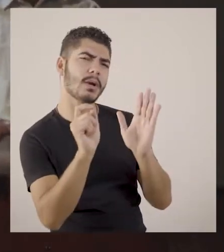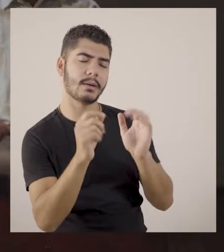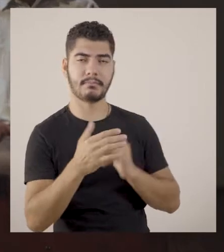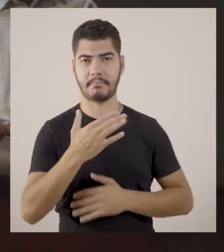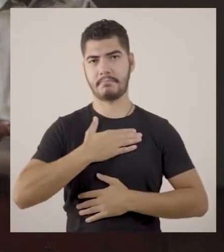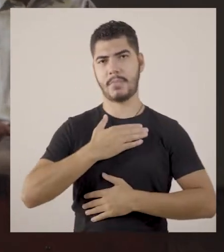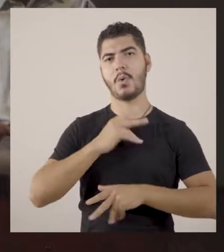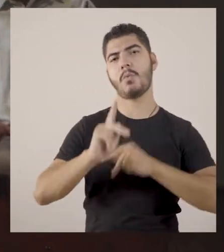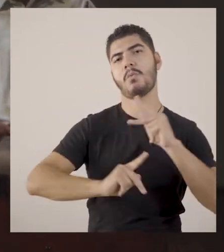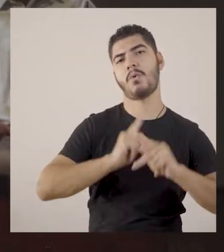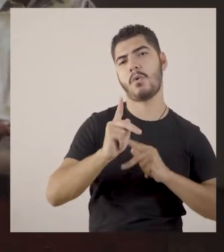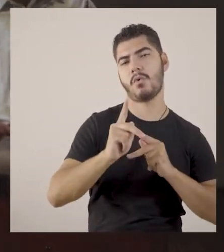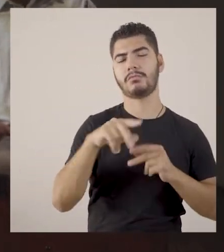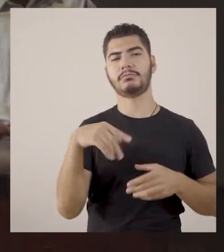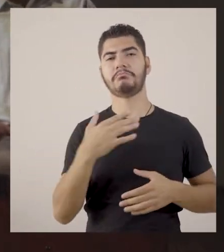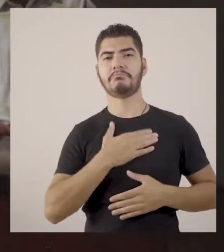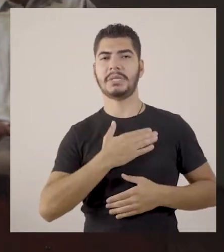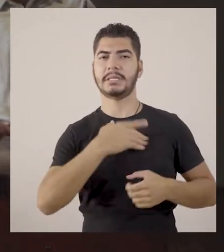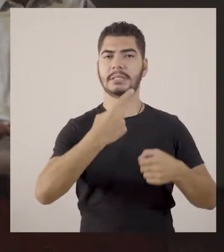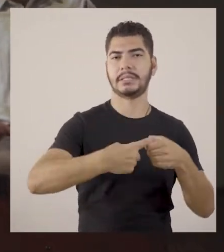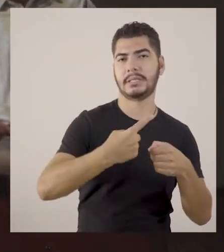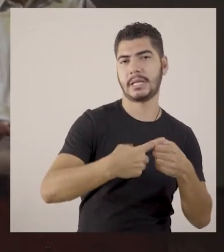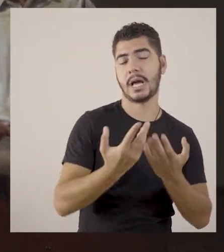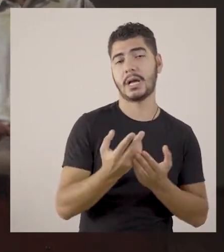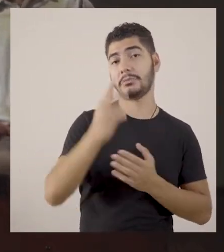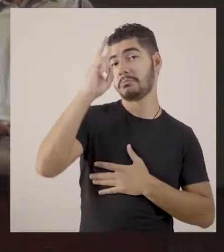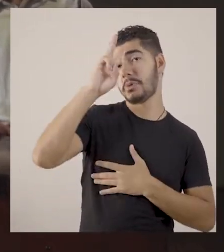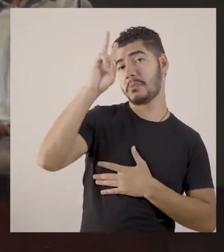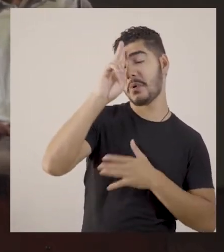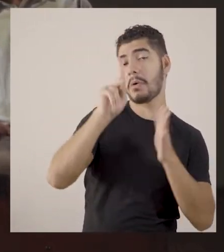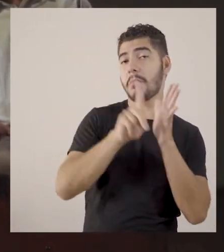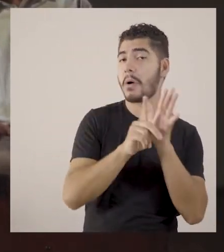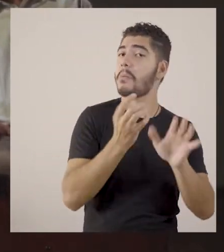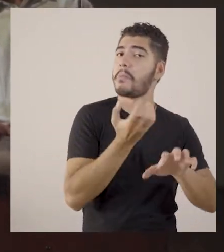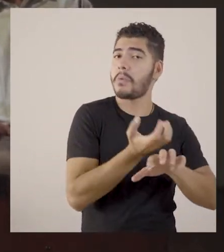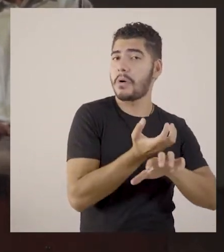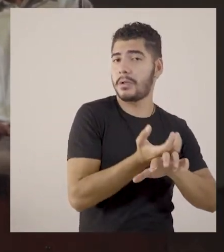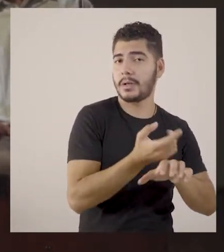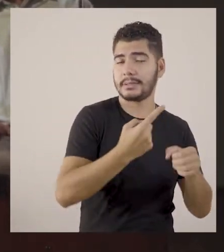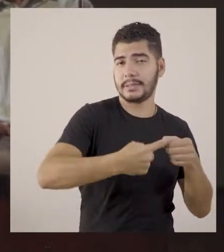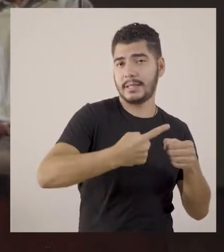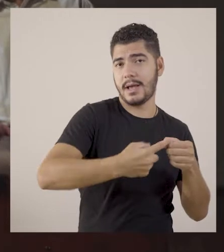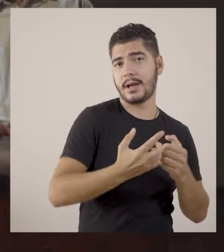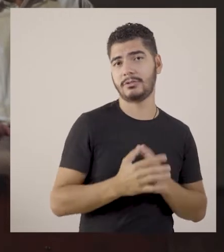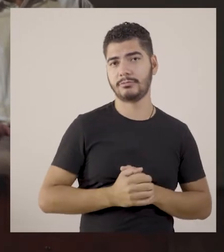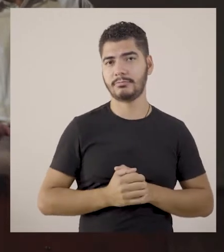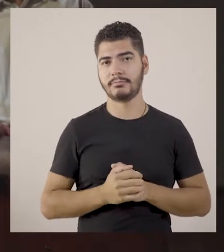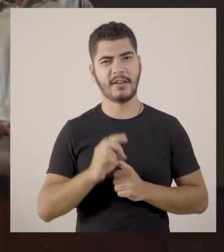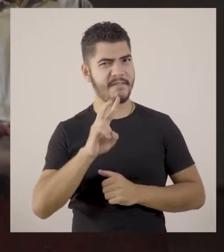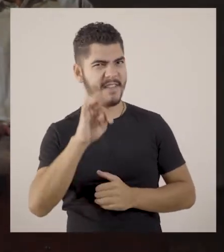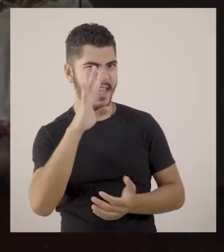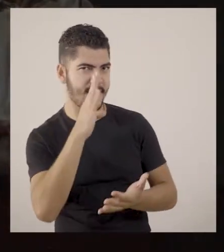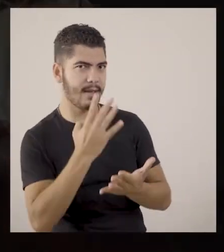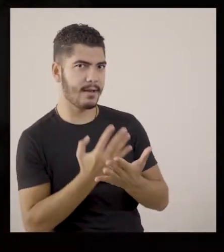Meu povo, minha cidade, as memórias de Brodowski. Será incrível.